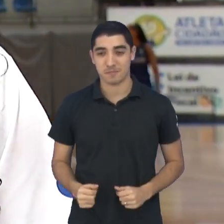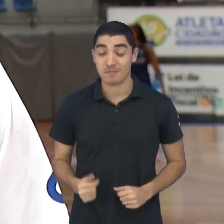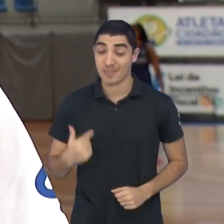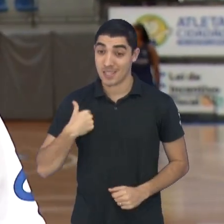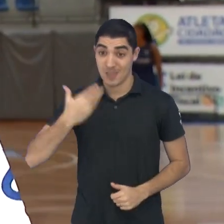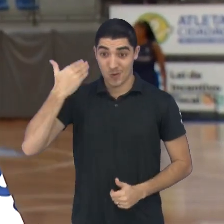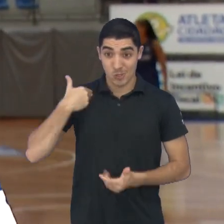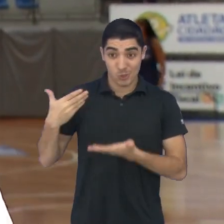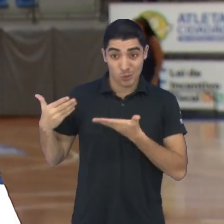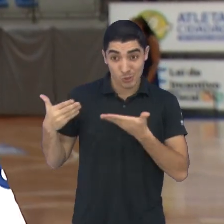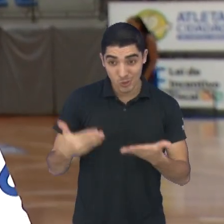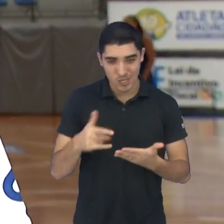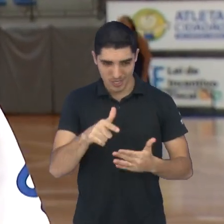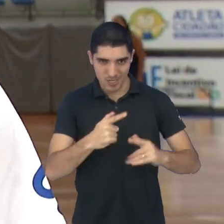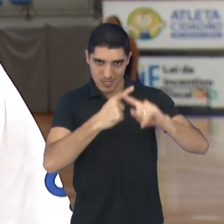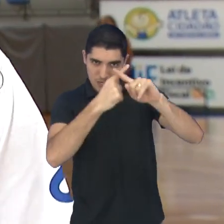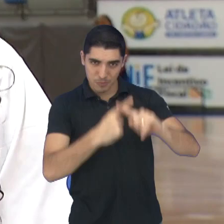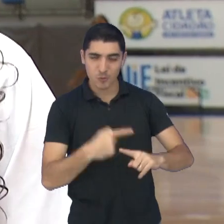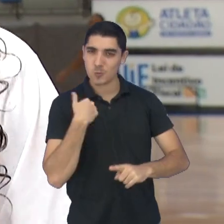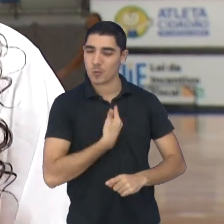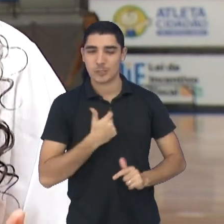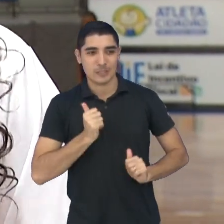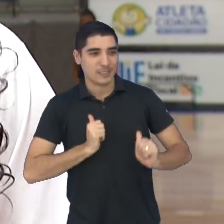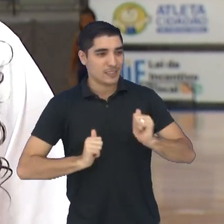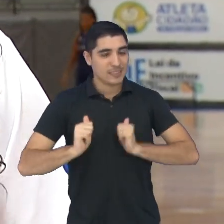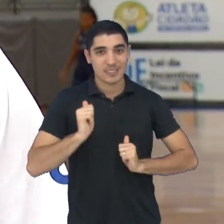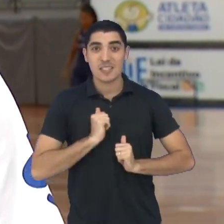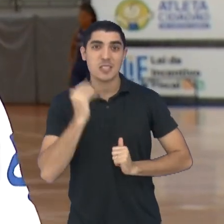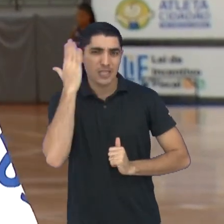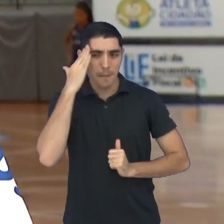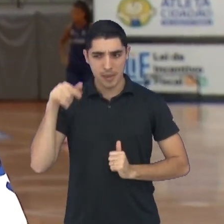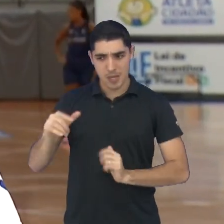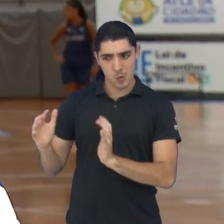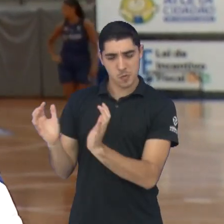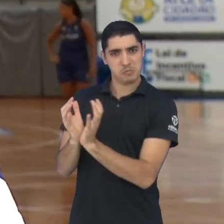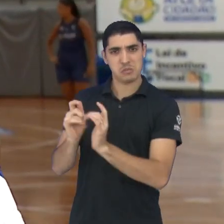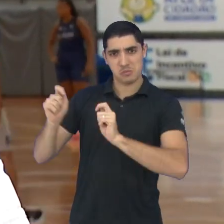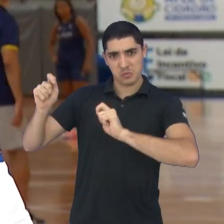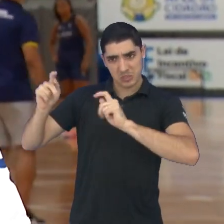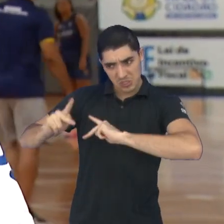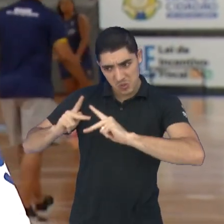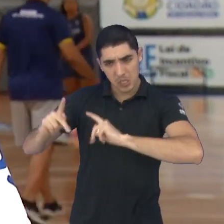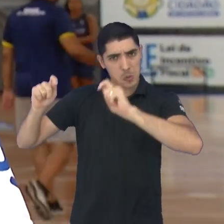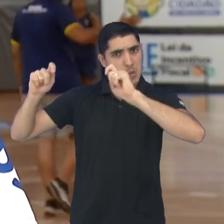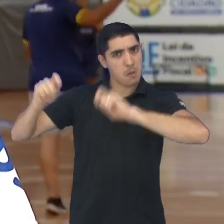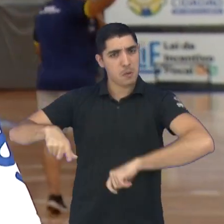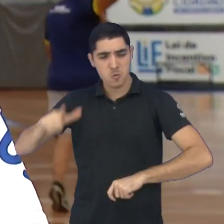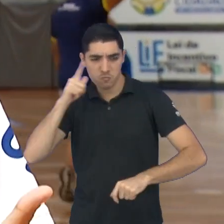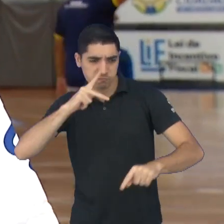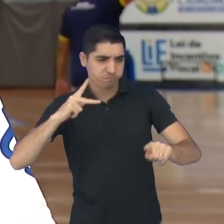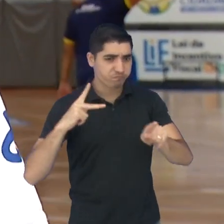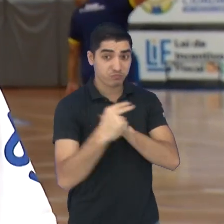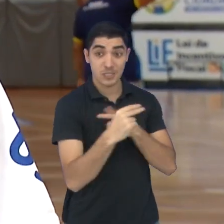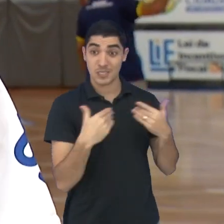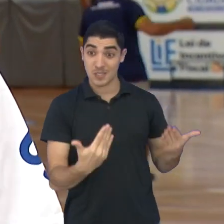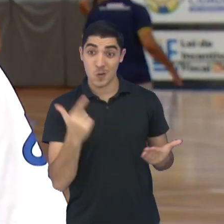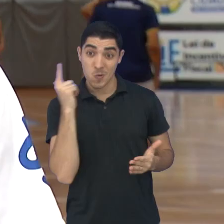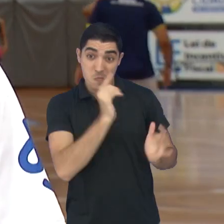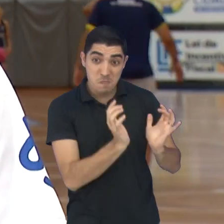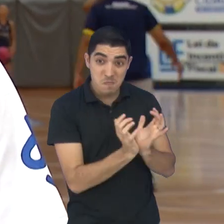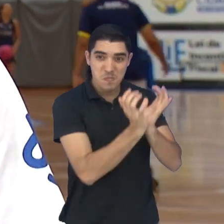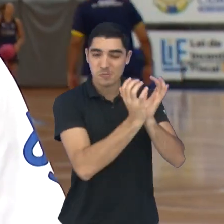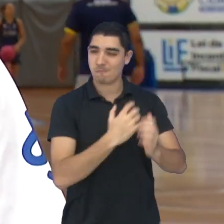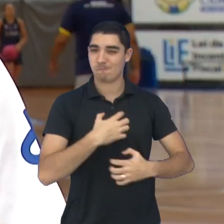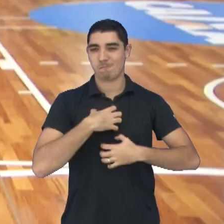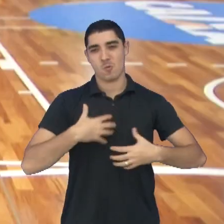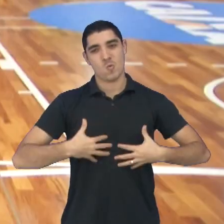muito grande para esse campeonato, porque a gente sabia a qualidade do nosso time, a gente sabia o talento que a gente tinha. Então trazer esse título para cá é uma forma